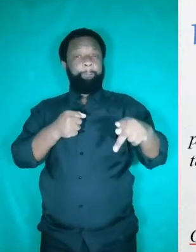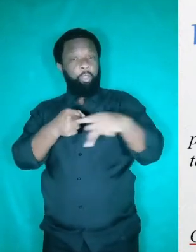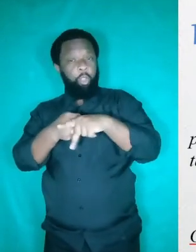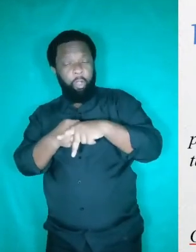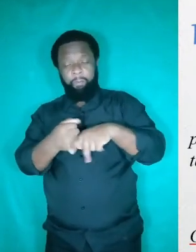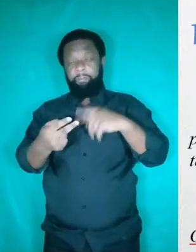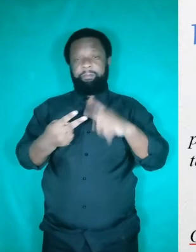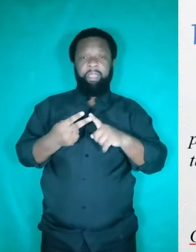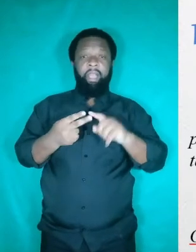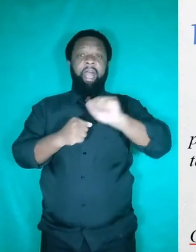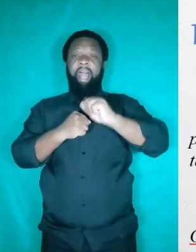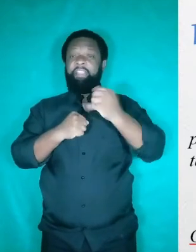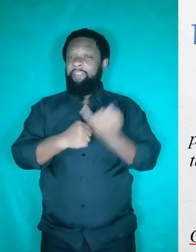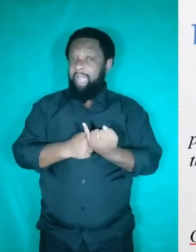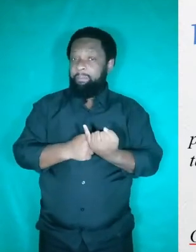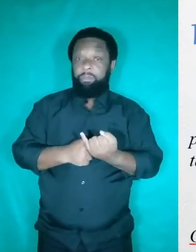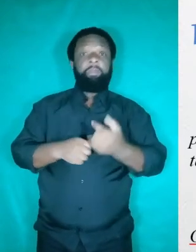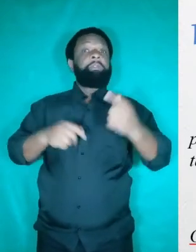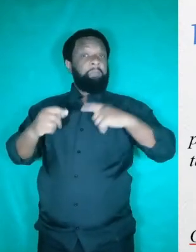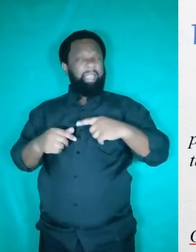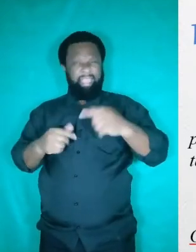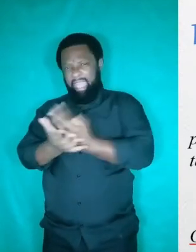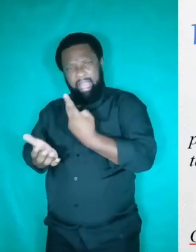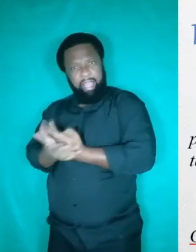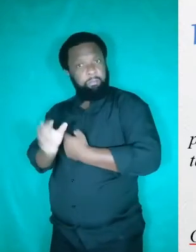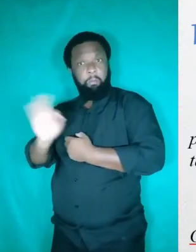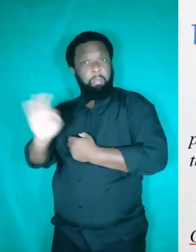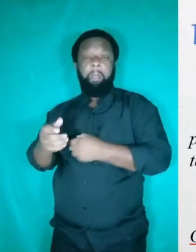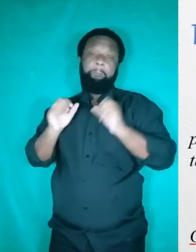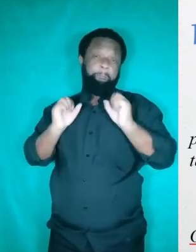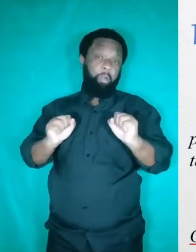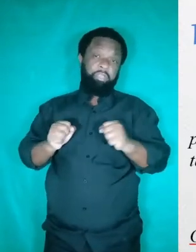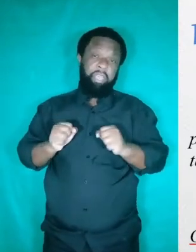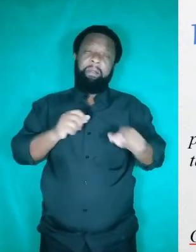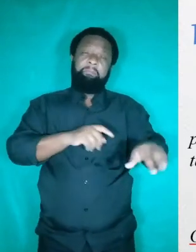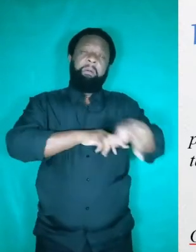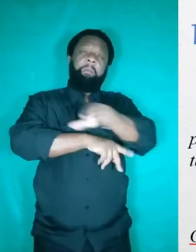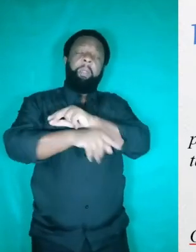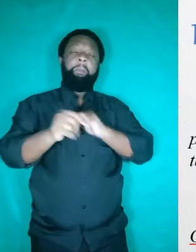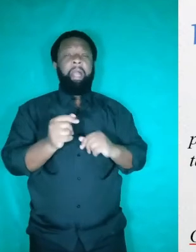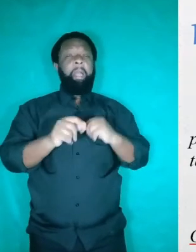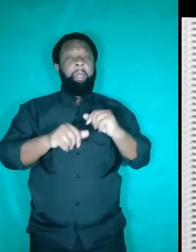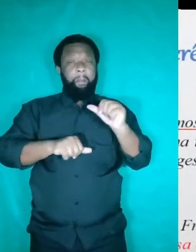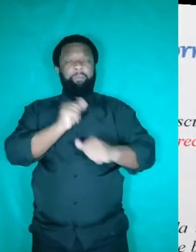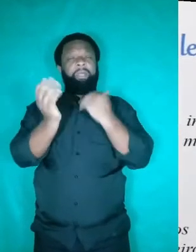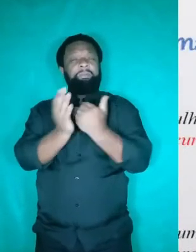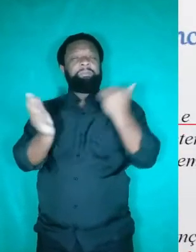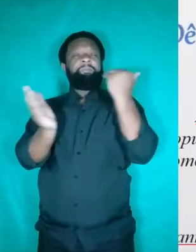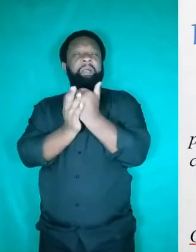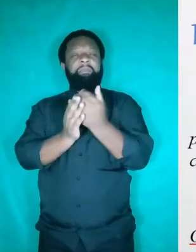gramaticais. Isso não está errado, mas a gente pode diversificar e enriquecer com formas